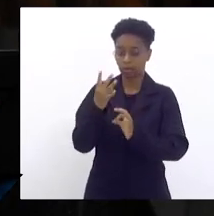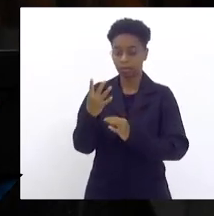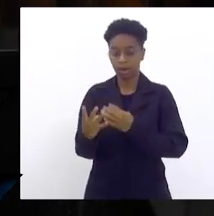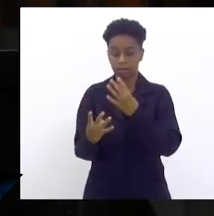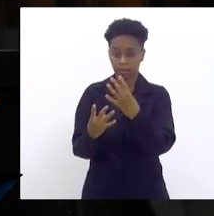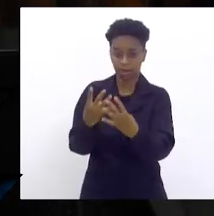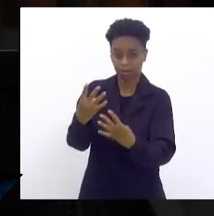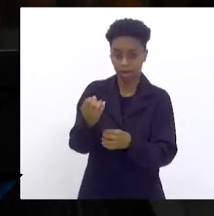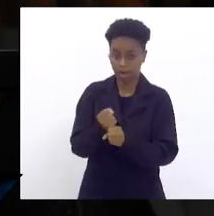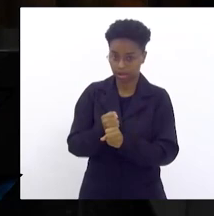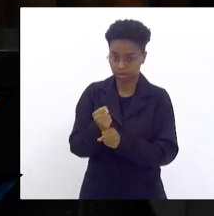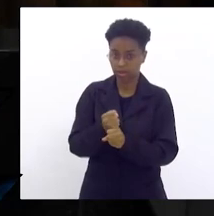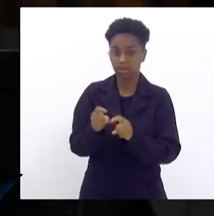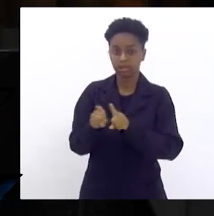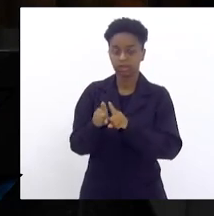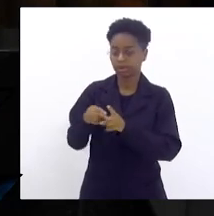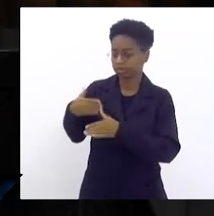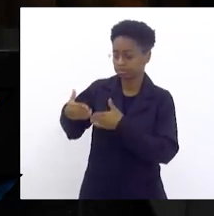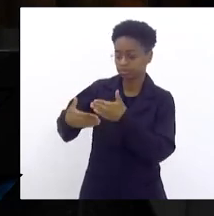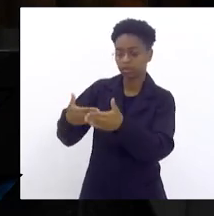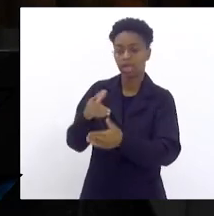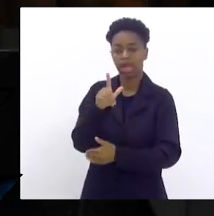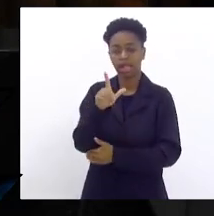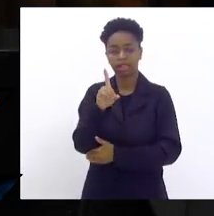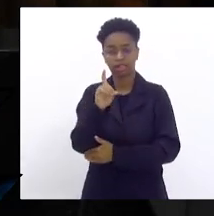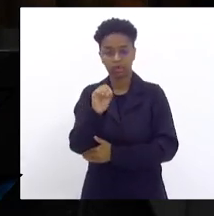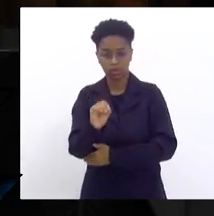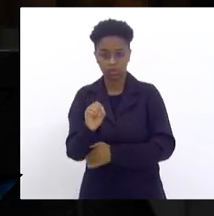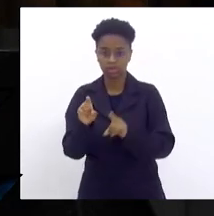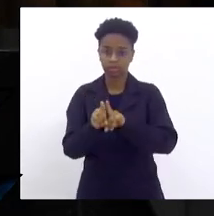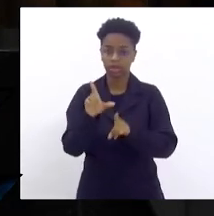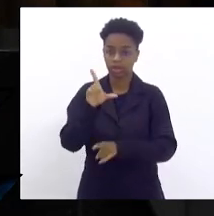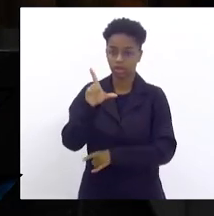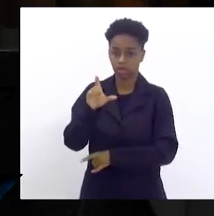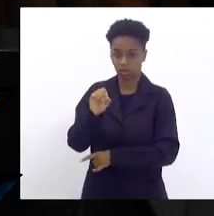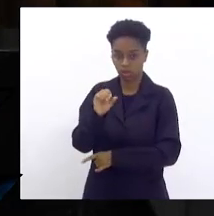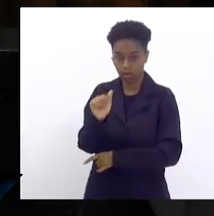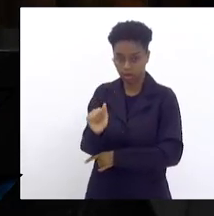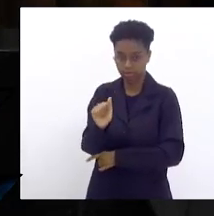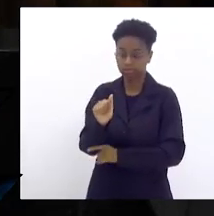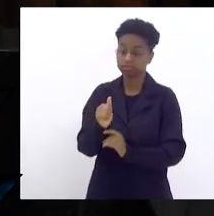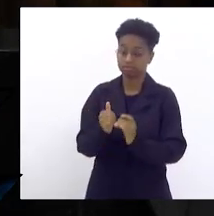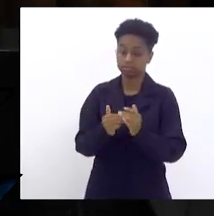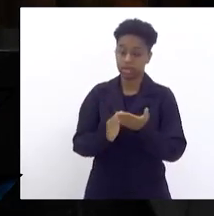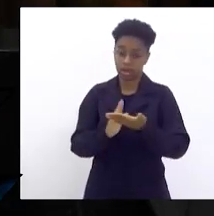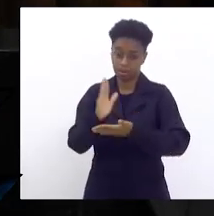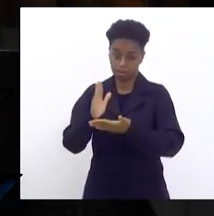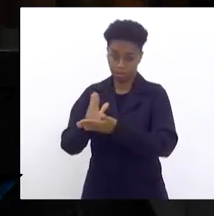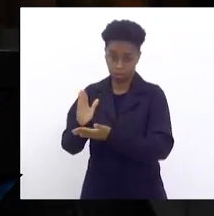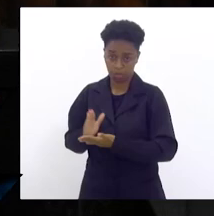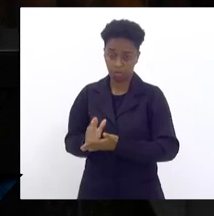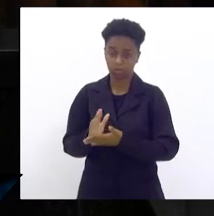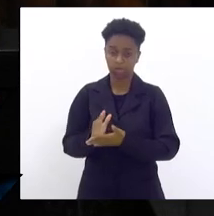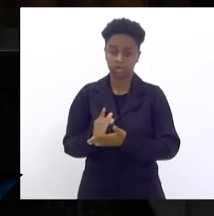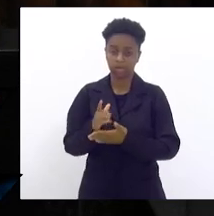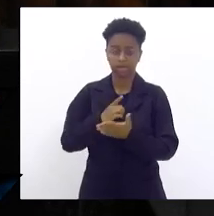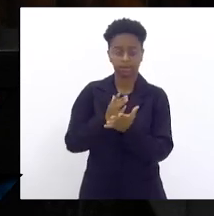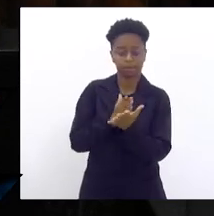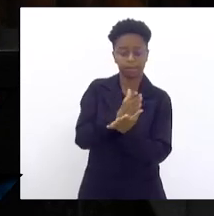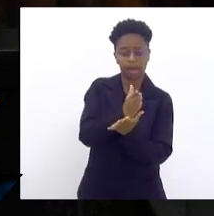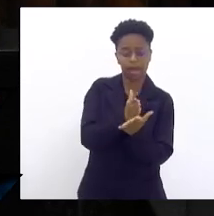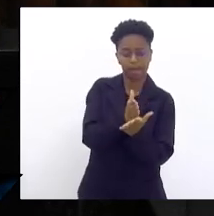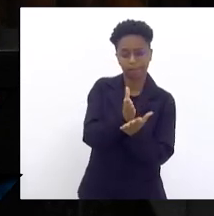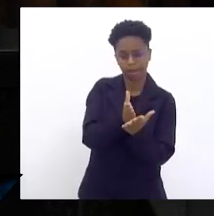consequência, as LDOs e LOAS, definindo os grandes eixos,